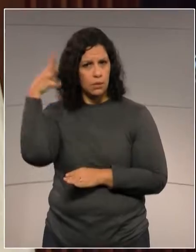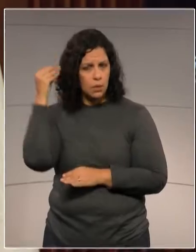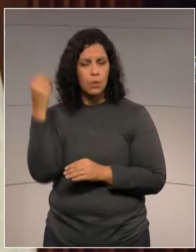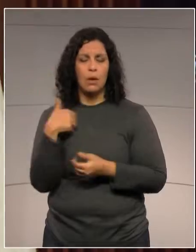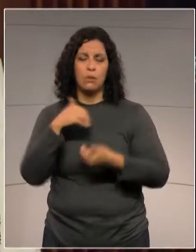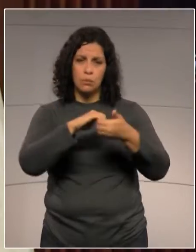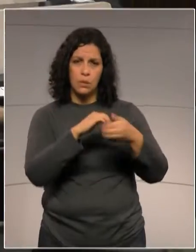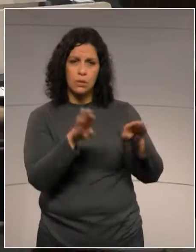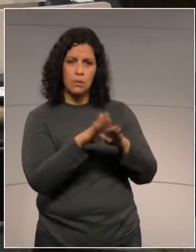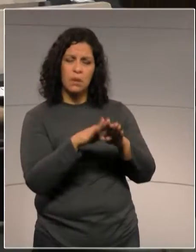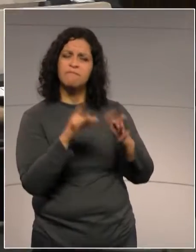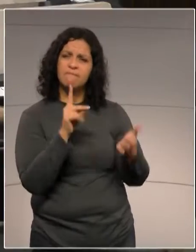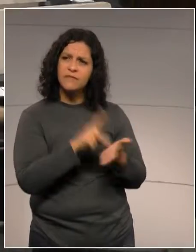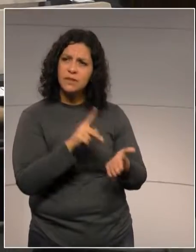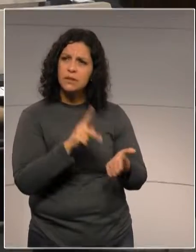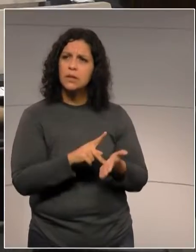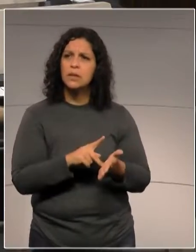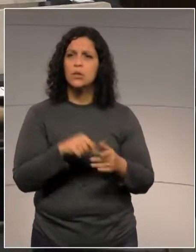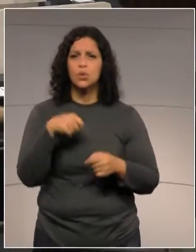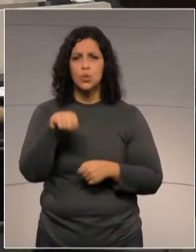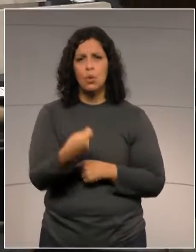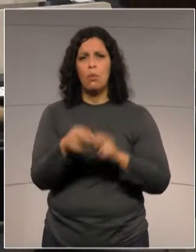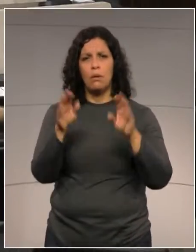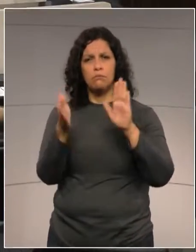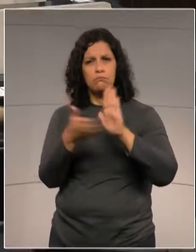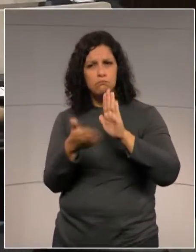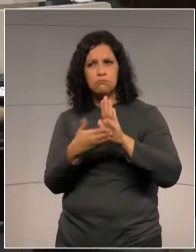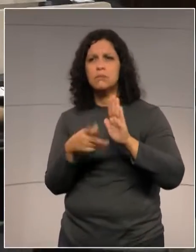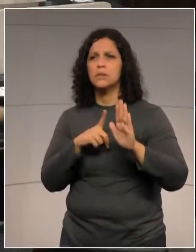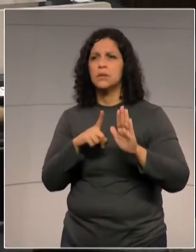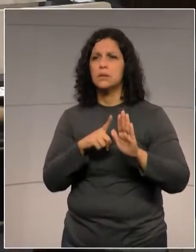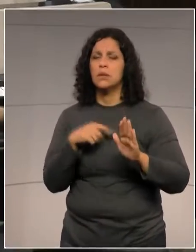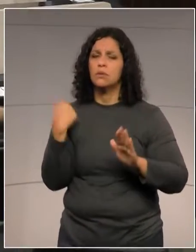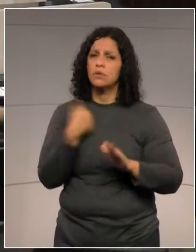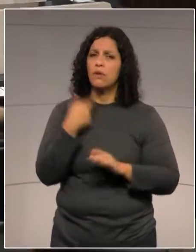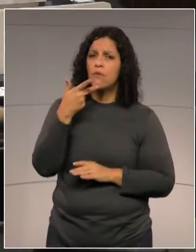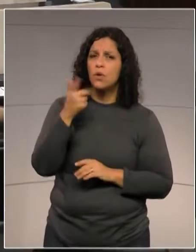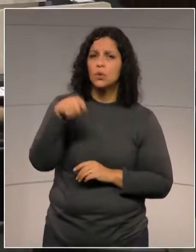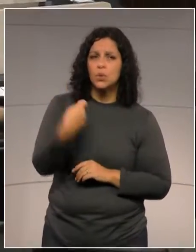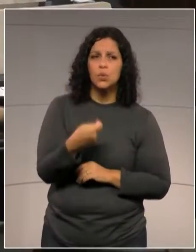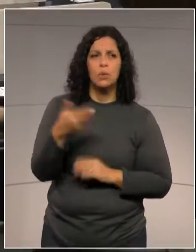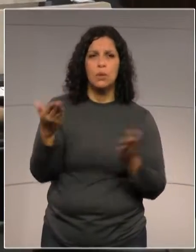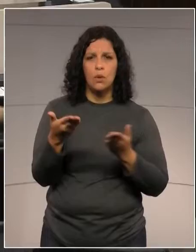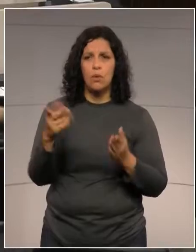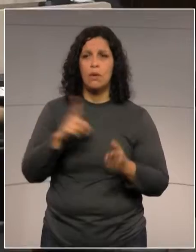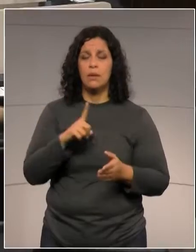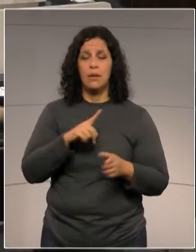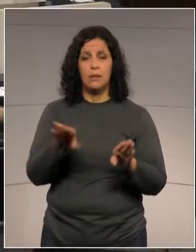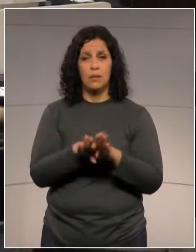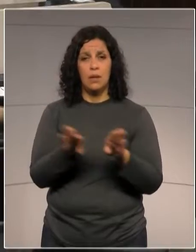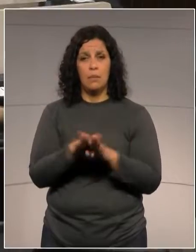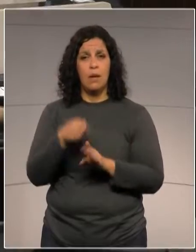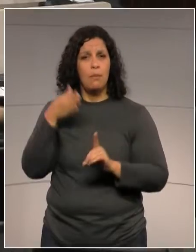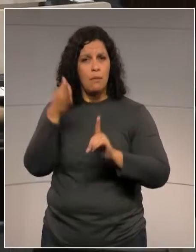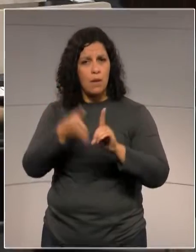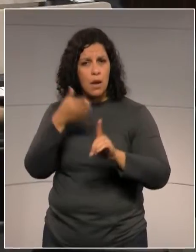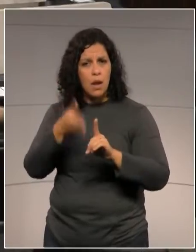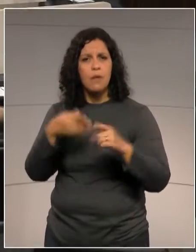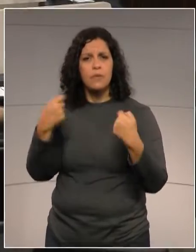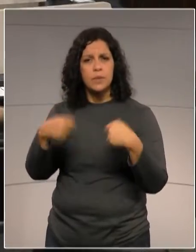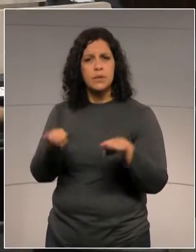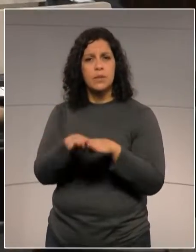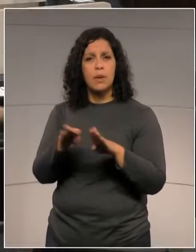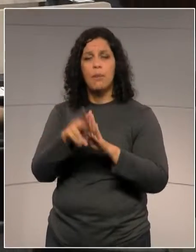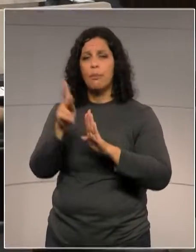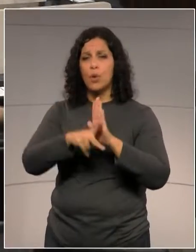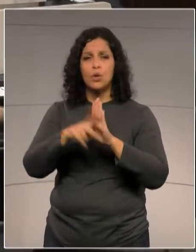mas com muita sinceridade, deputado Ortagão, por abordar essa pauta. Esse pronunciamento de Vossa Excelência é daqueles pronunciamentos que valem mais